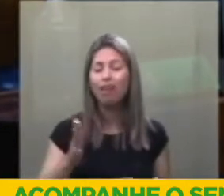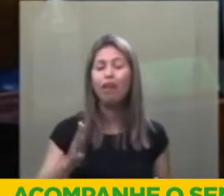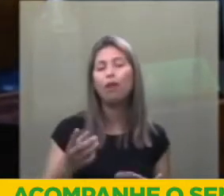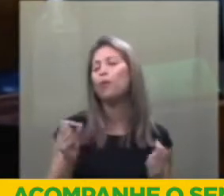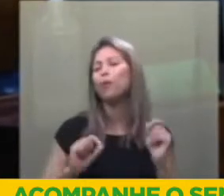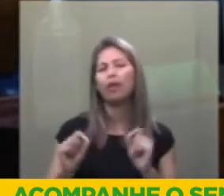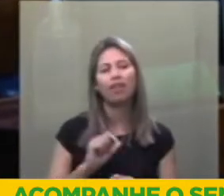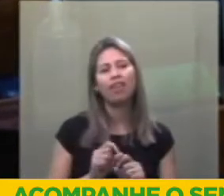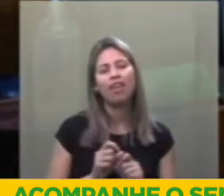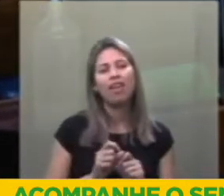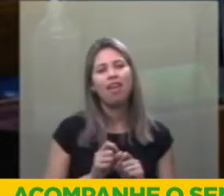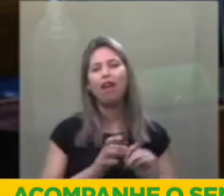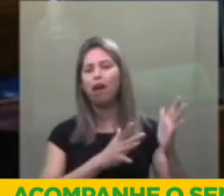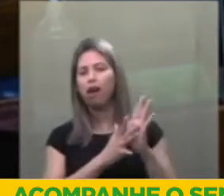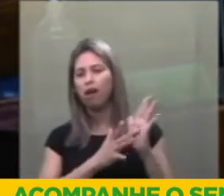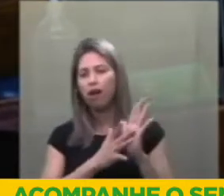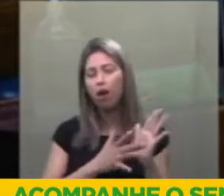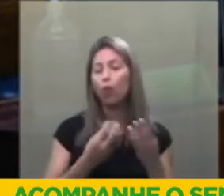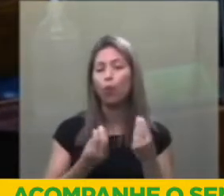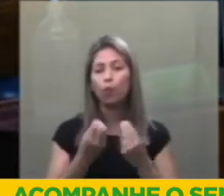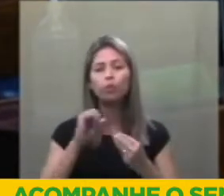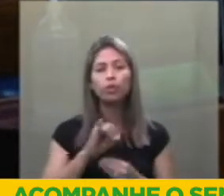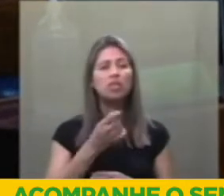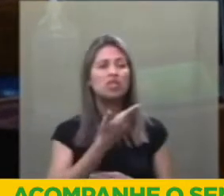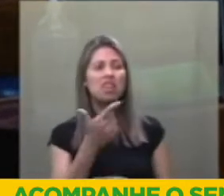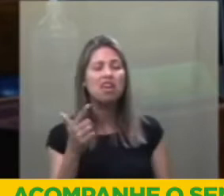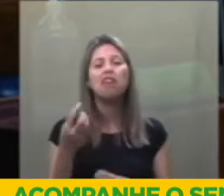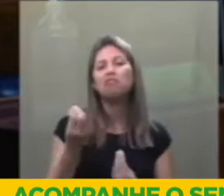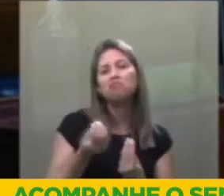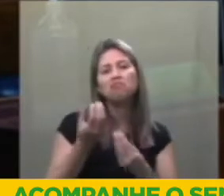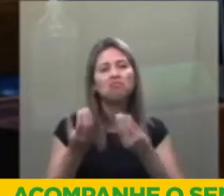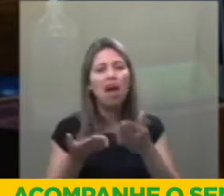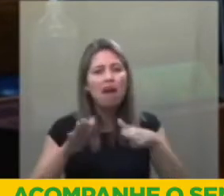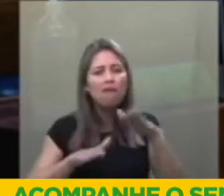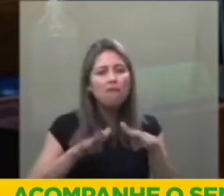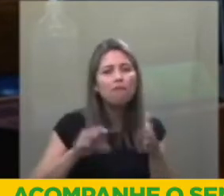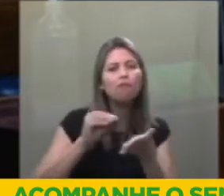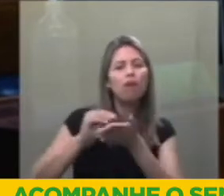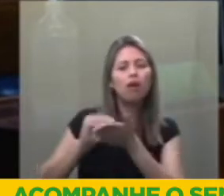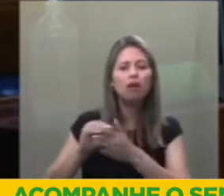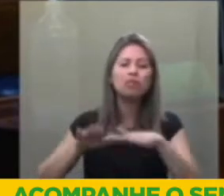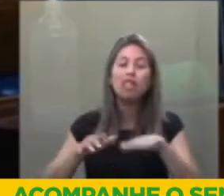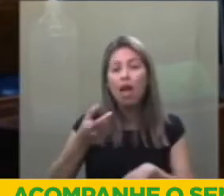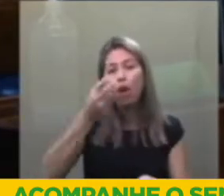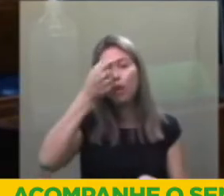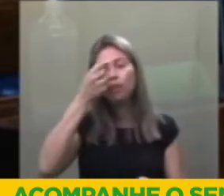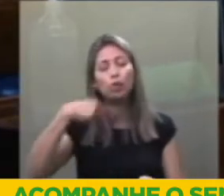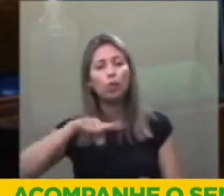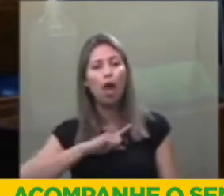um acordo, aplaca-se a consciência dos contrários para aprovação de